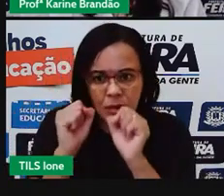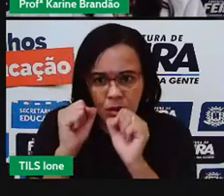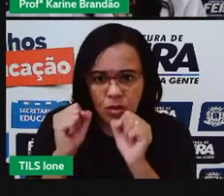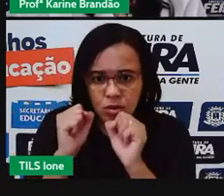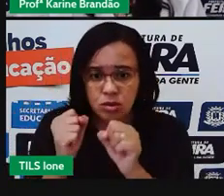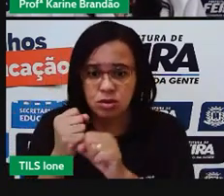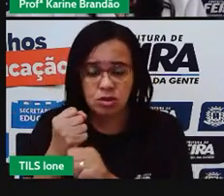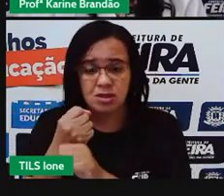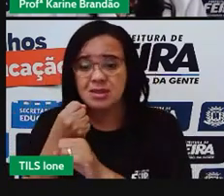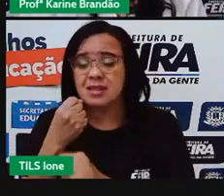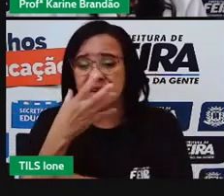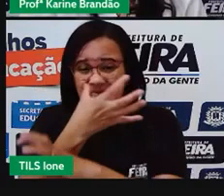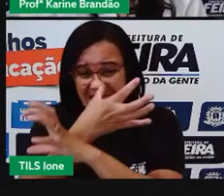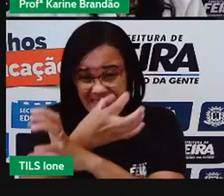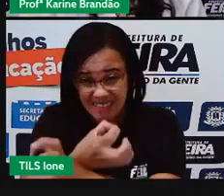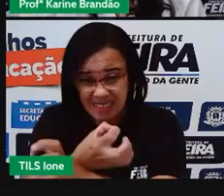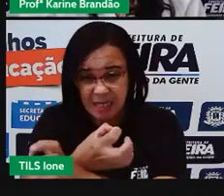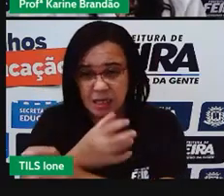de água, né?